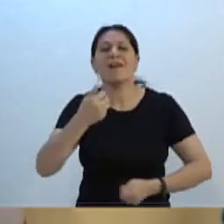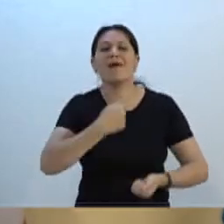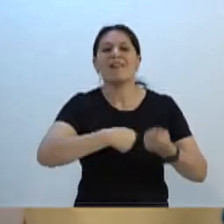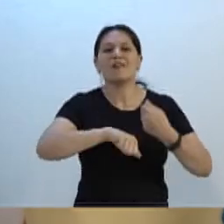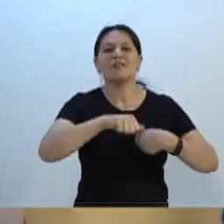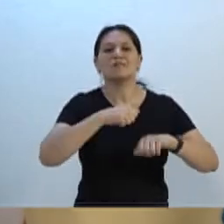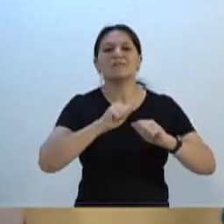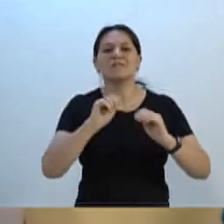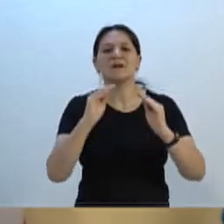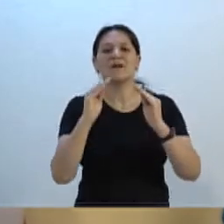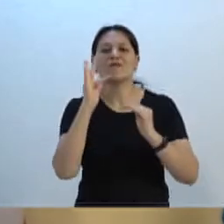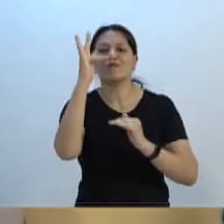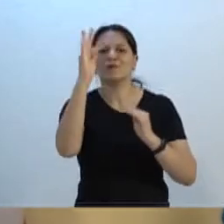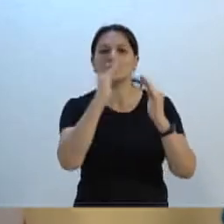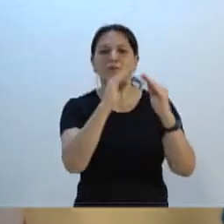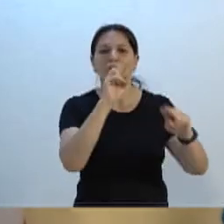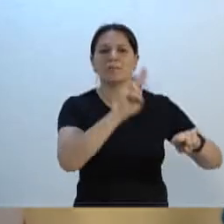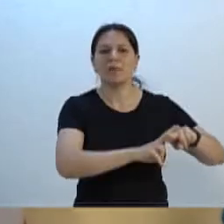construção de presídios.